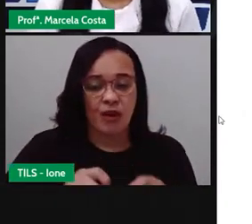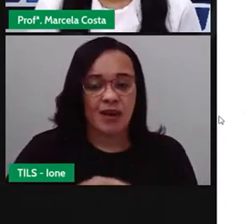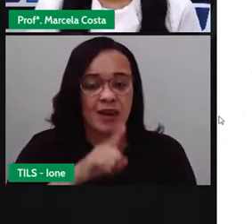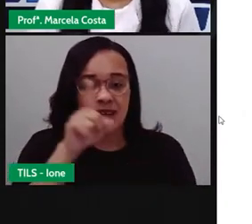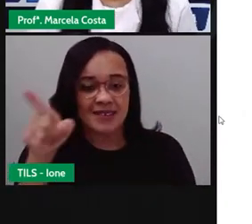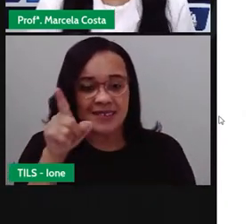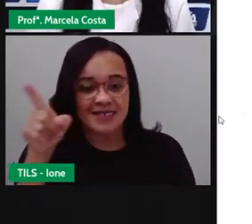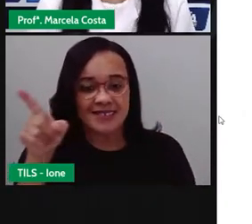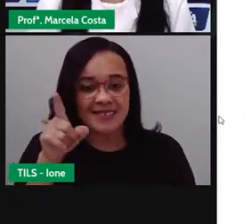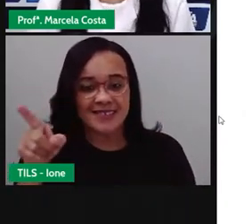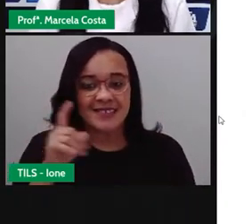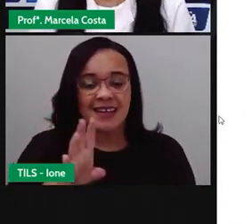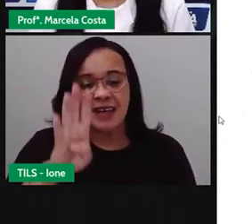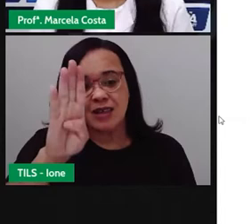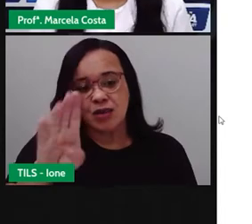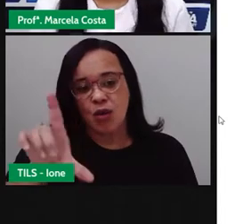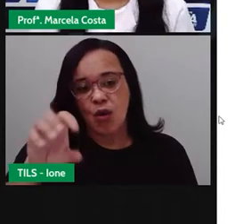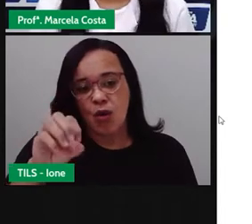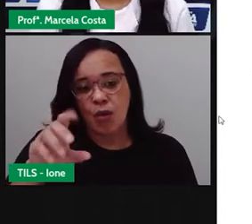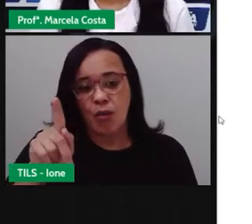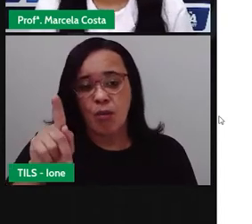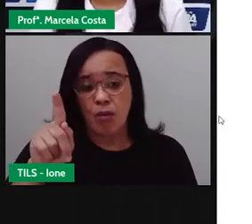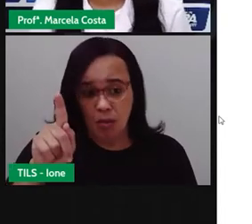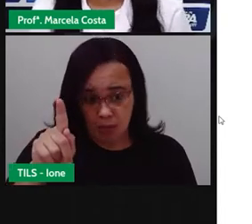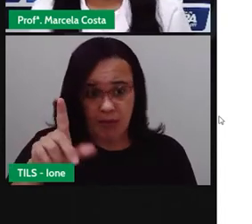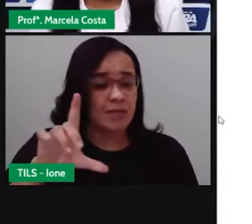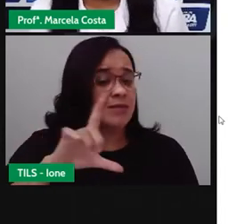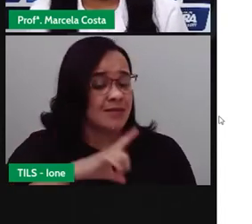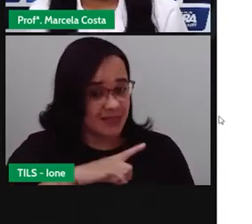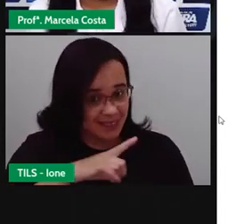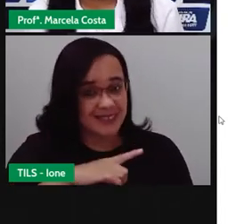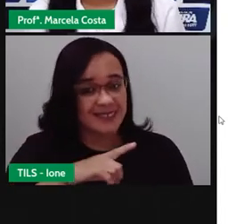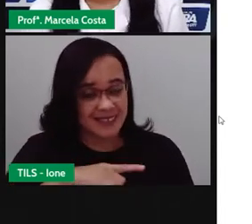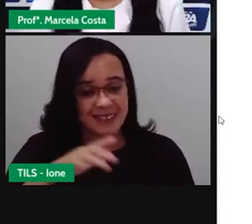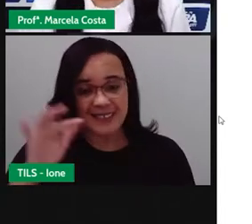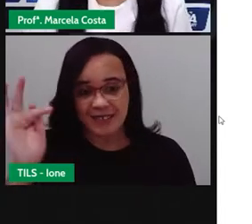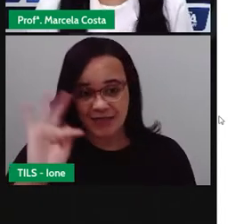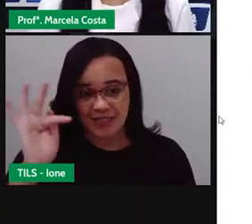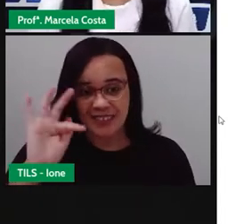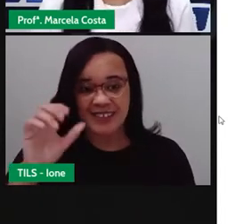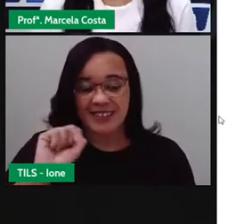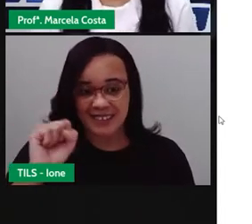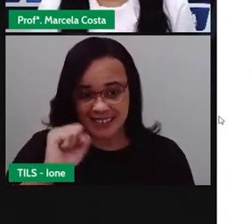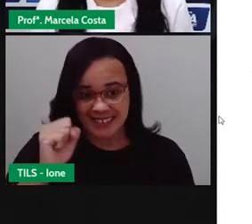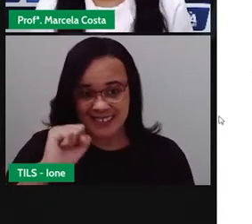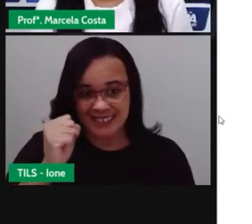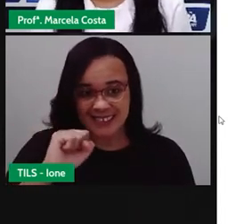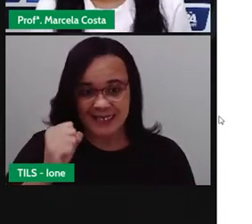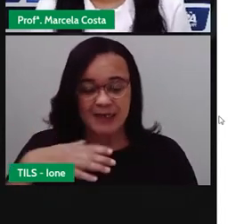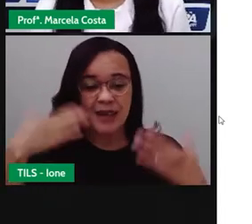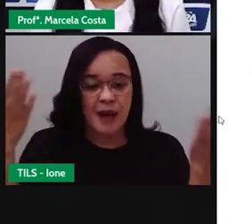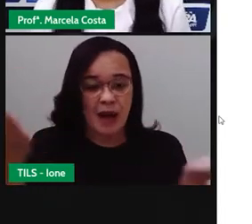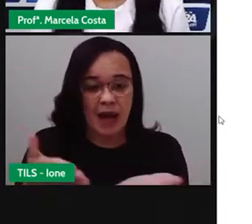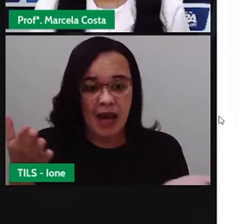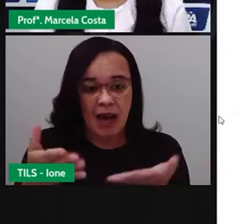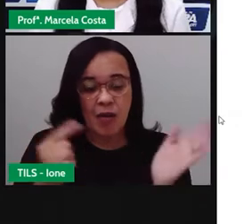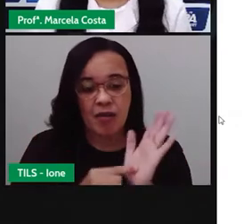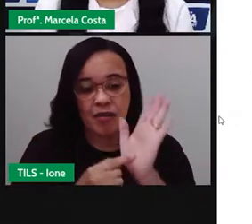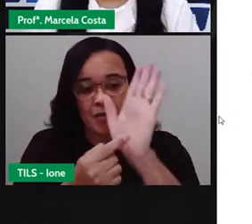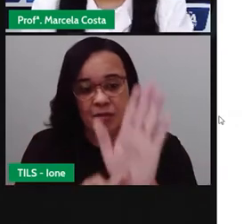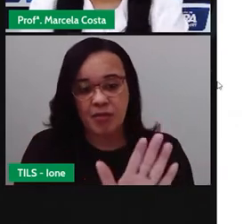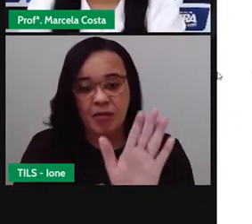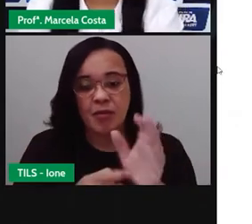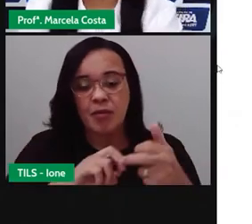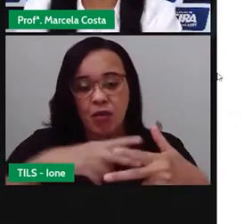no blog, Feira de Suzana em Pedaço. E a gente vai acessar ele agora para